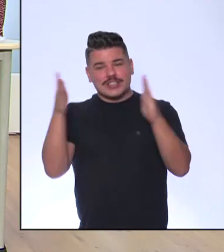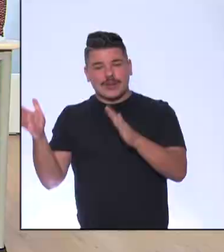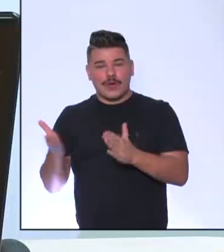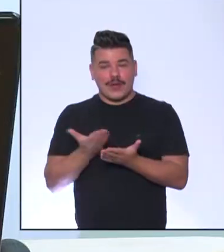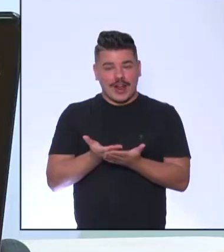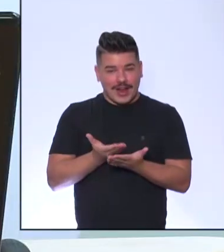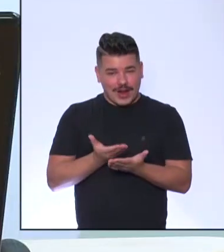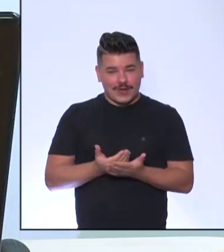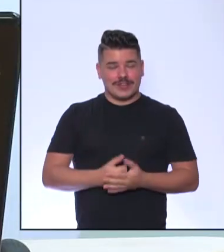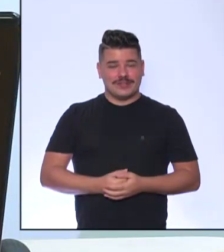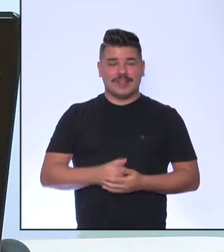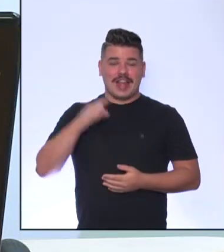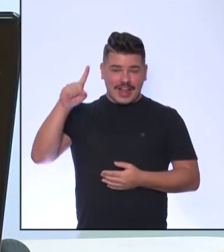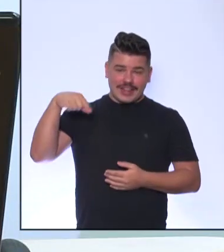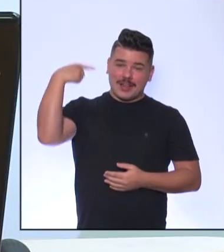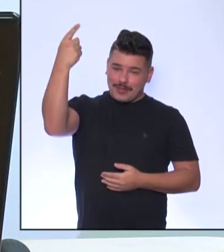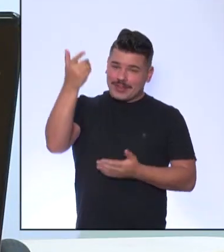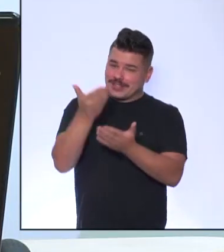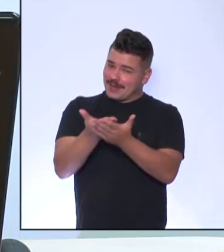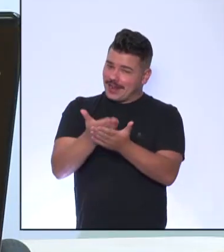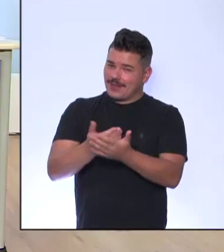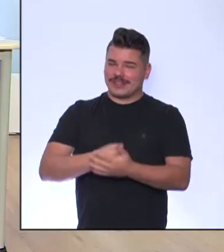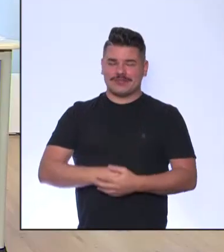Até a próxima aula